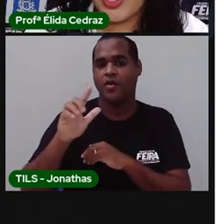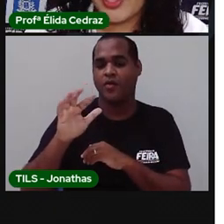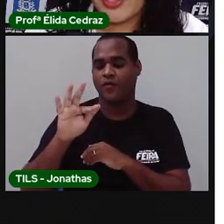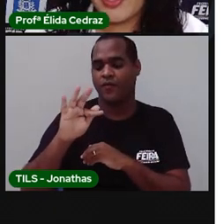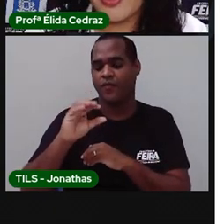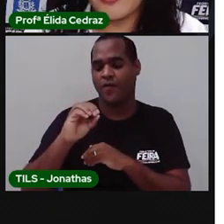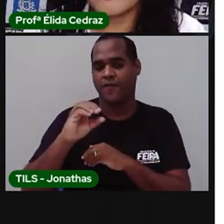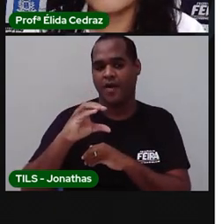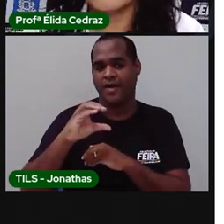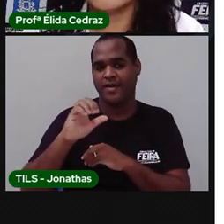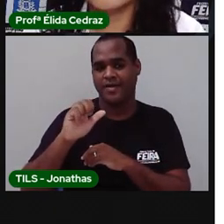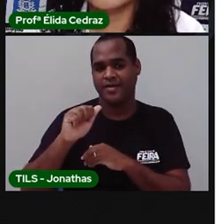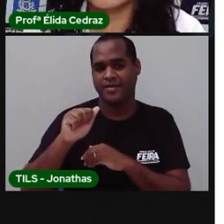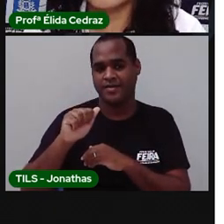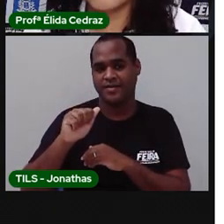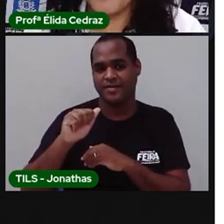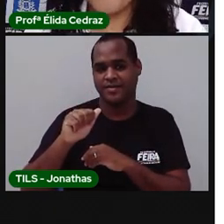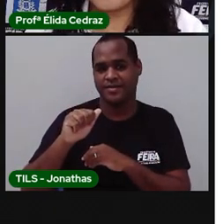Foca.